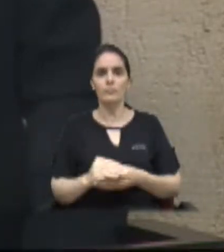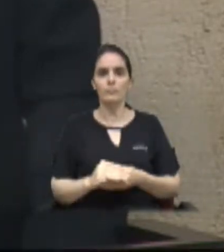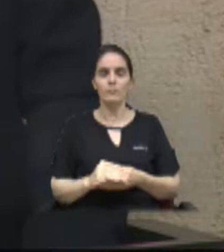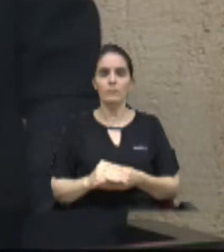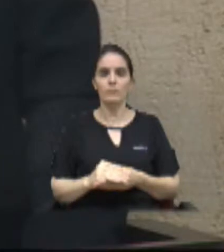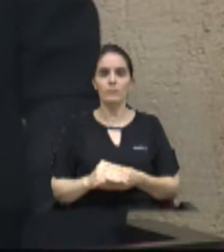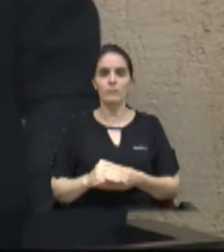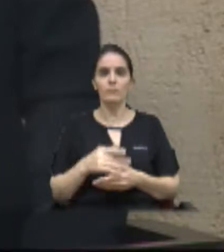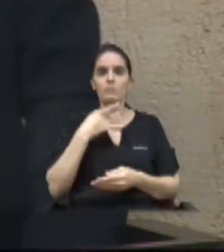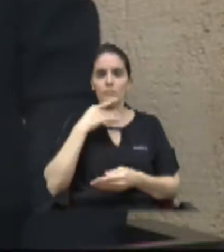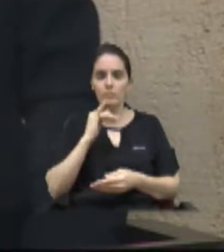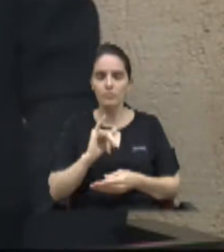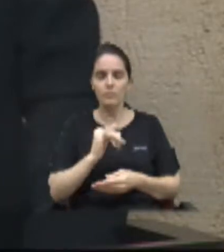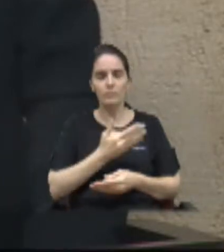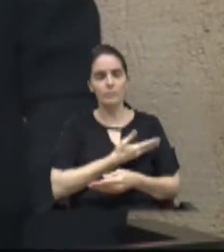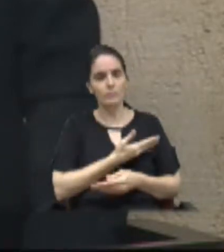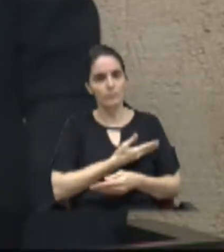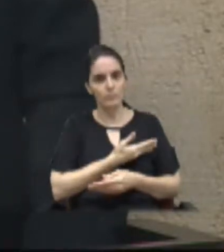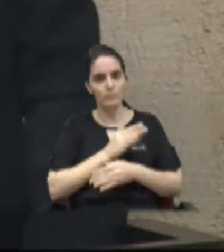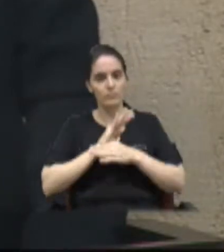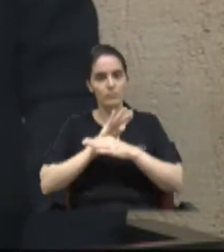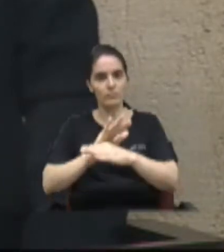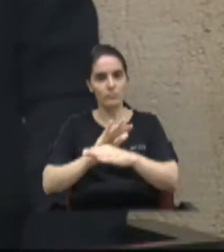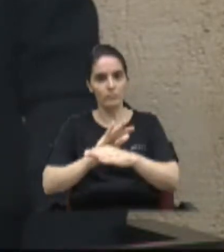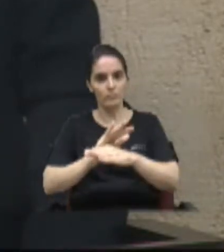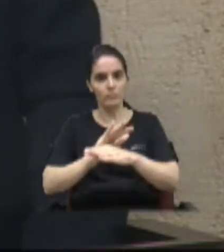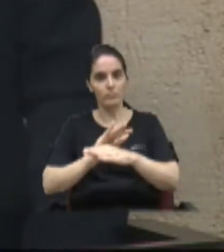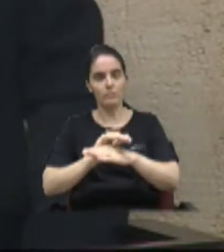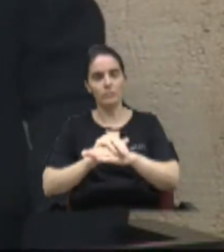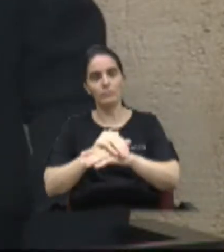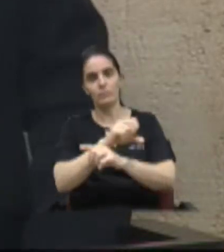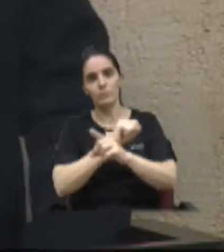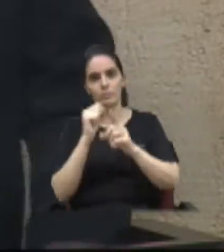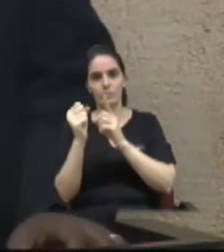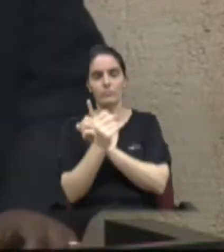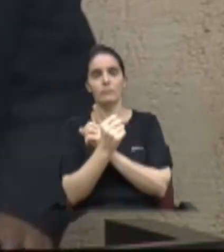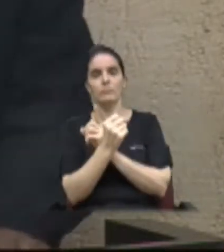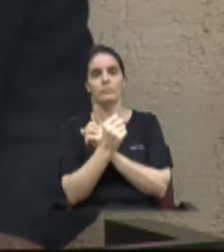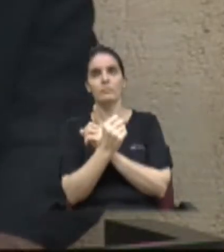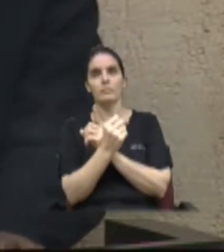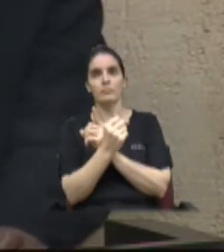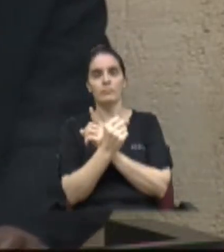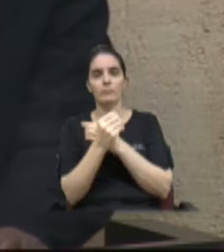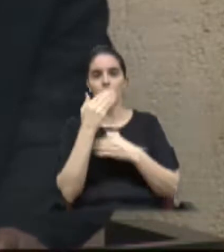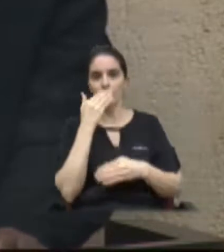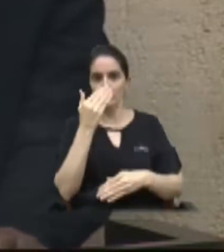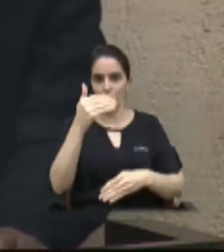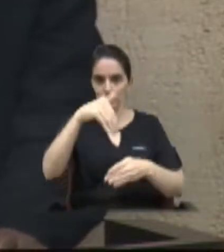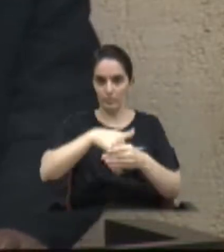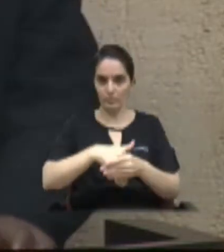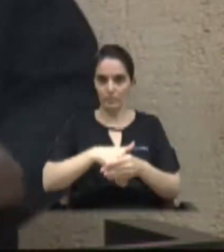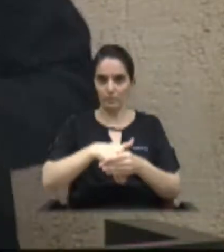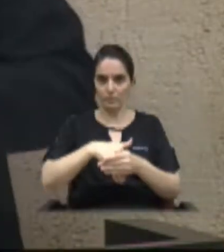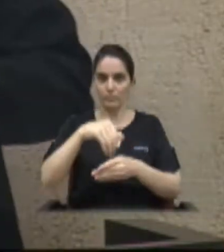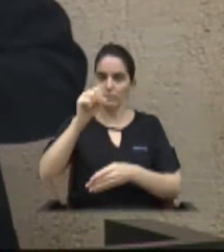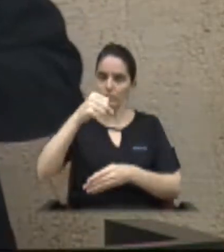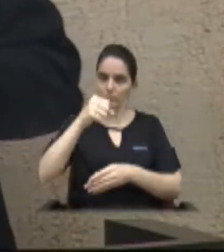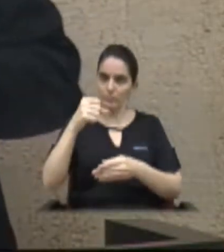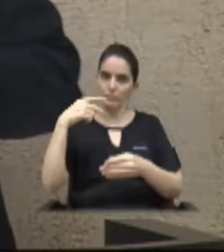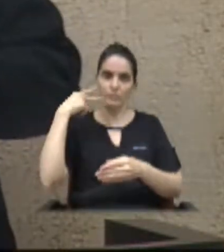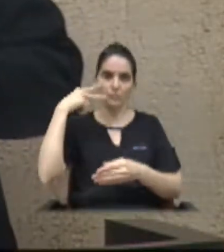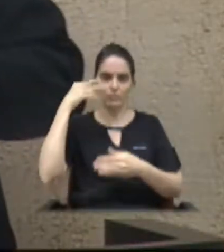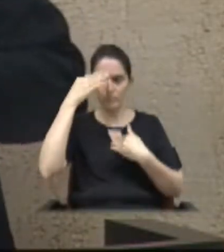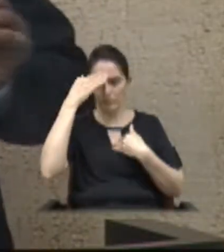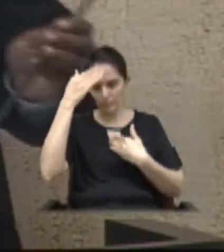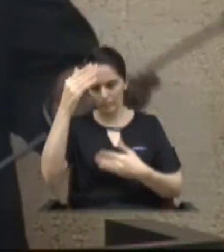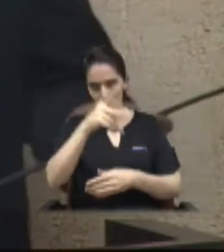prestativo de uma comunidade que ele amava muito. Por isso, eu peço o voto favorável dos nobres vereadores. Obrigado,